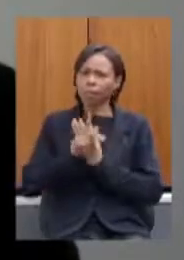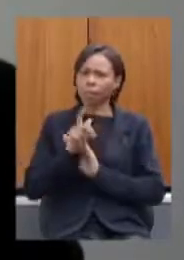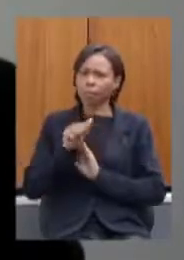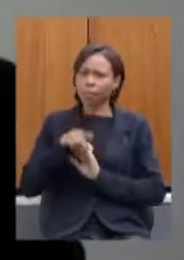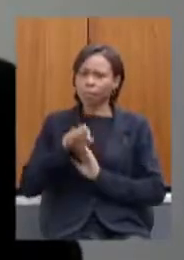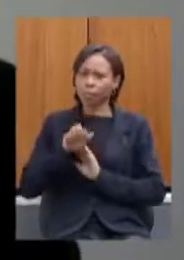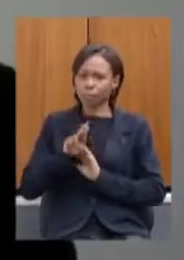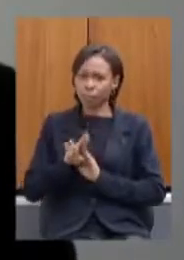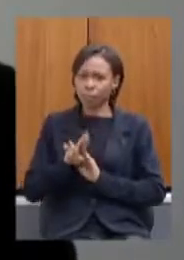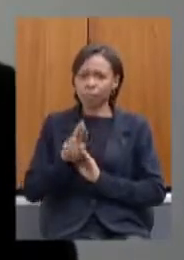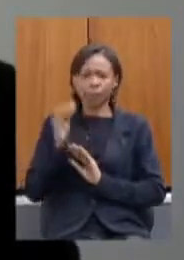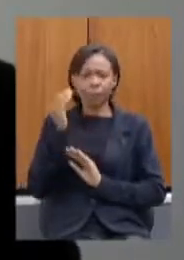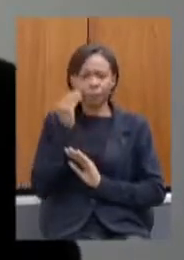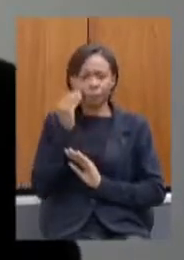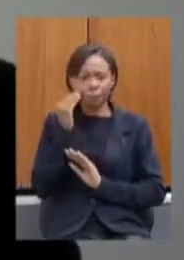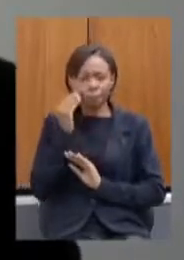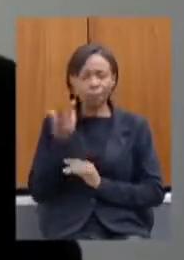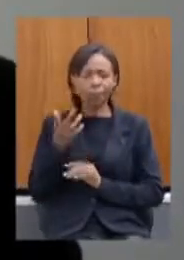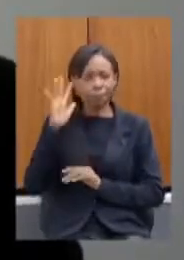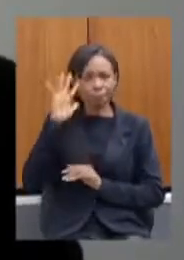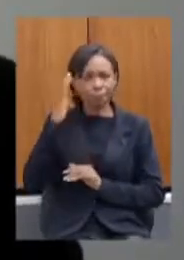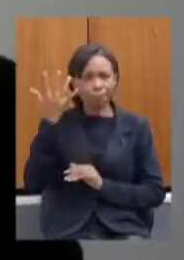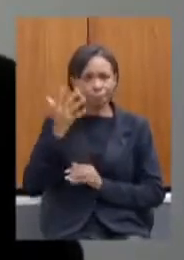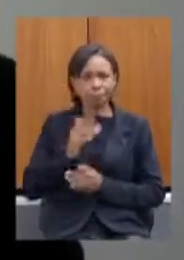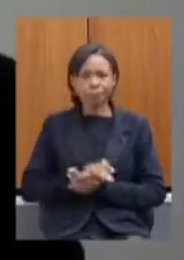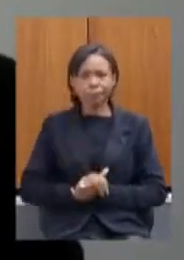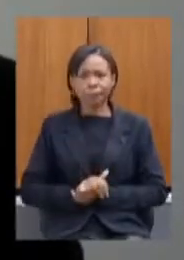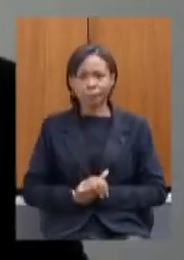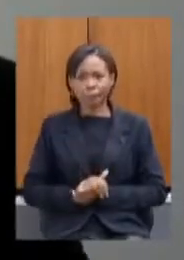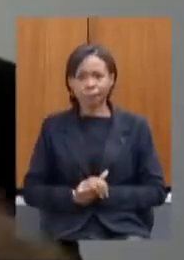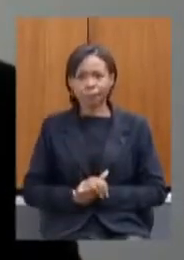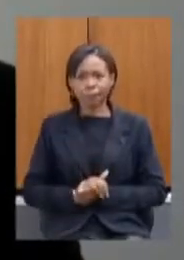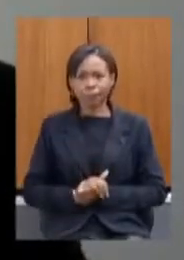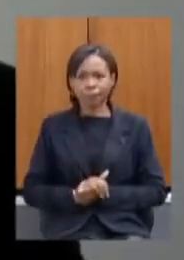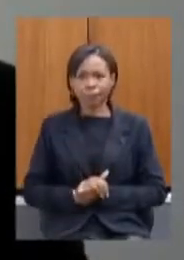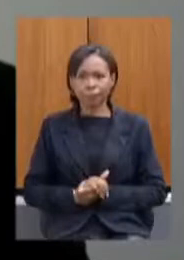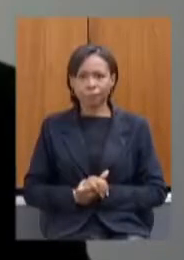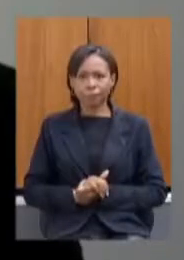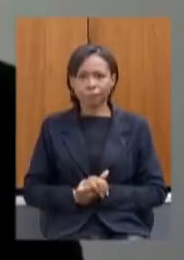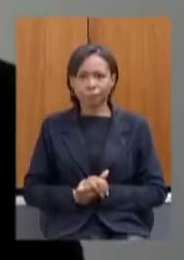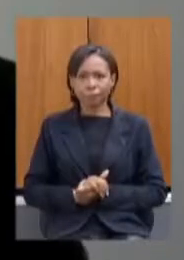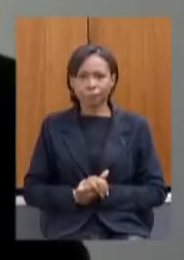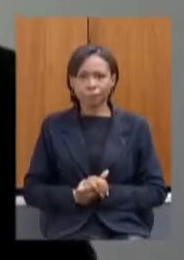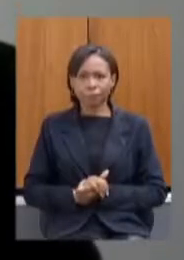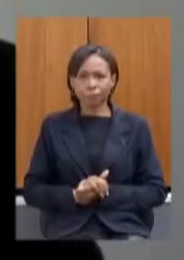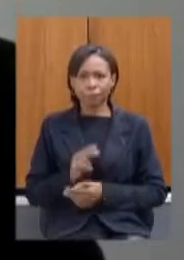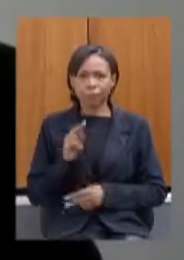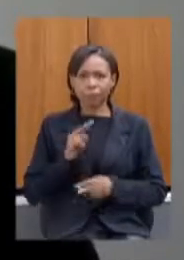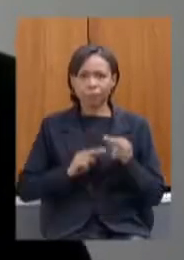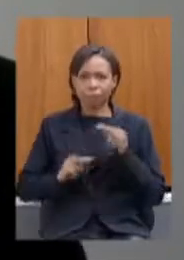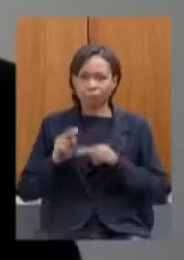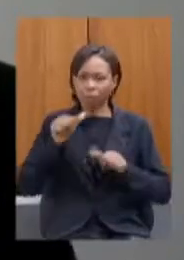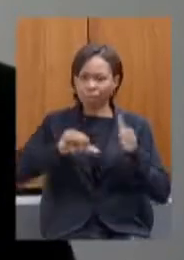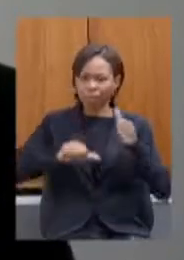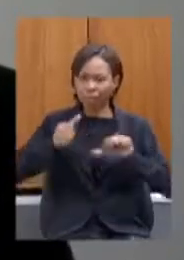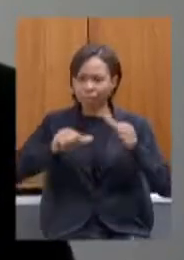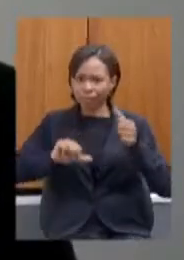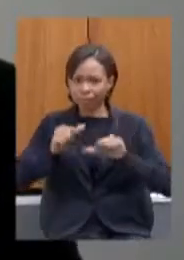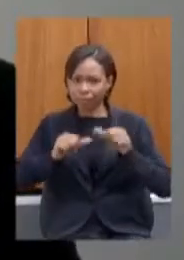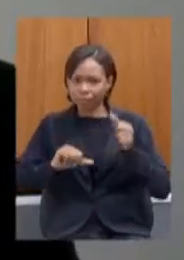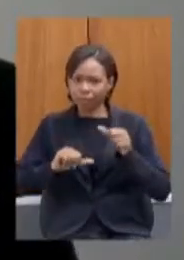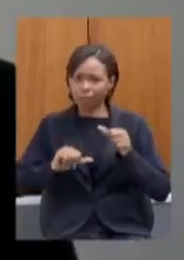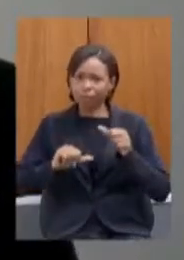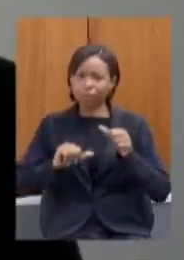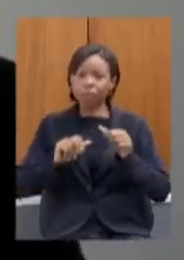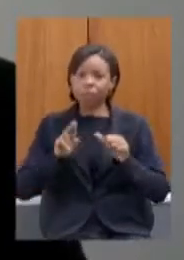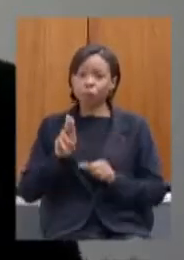se busca existe uma avaliação que era um montante gigantesco e tudo e o